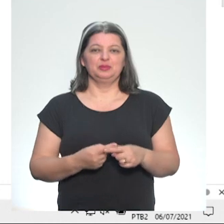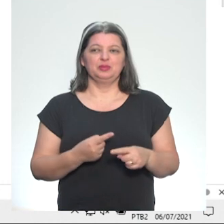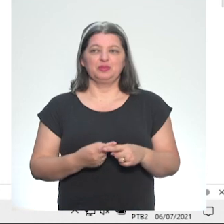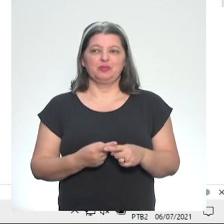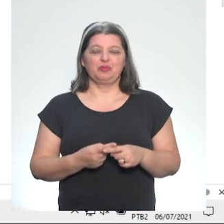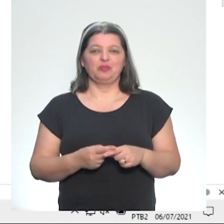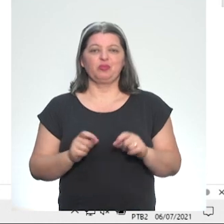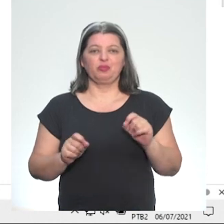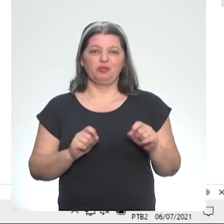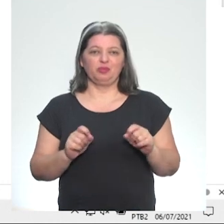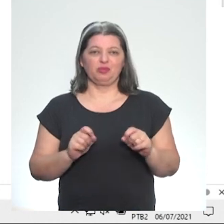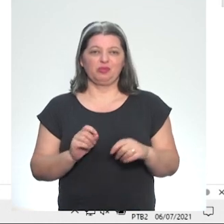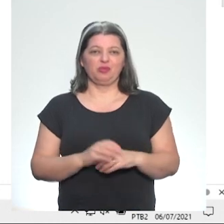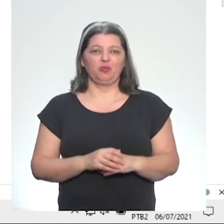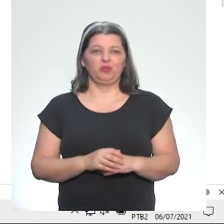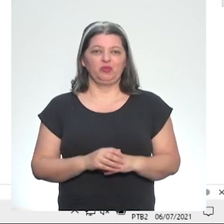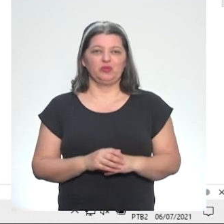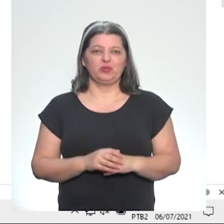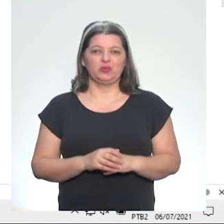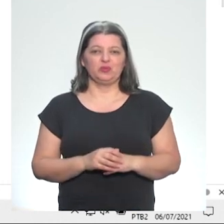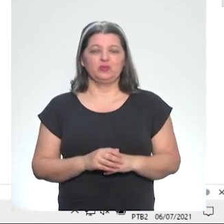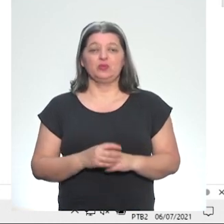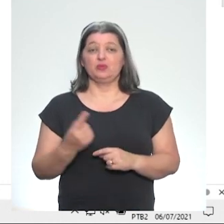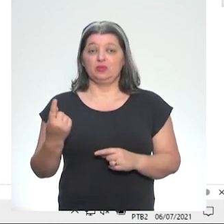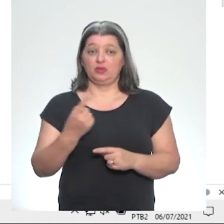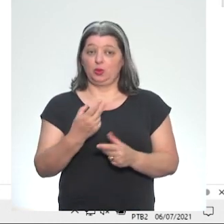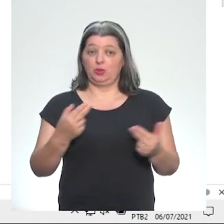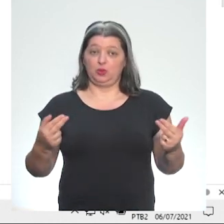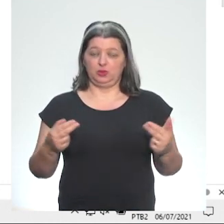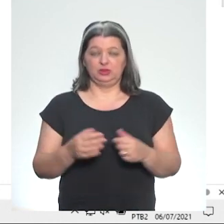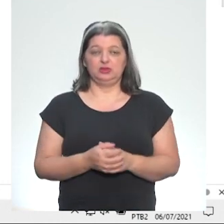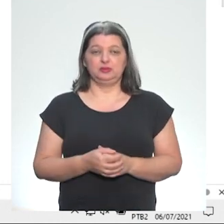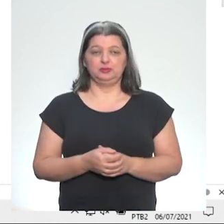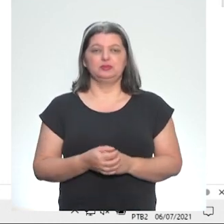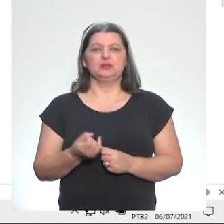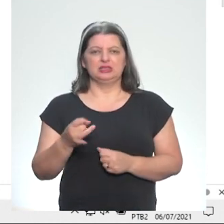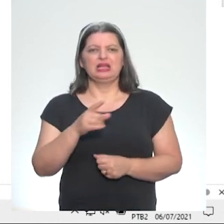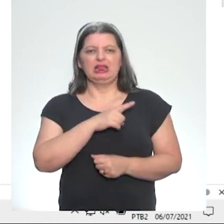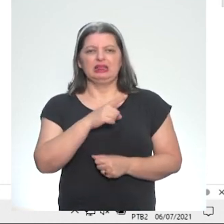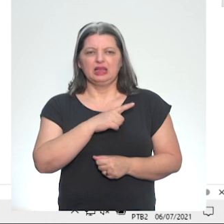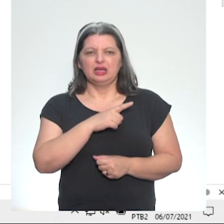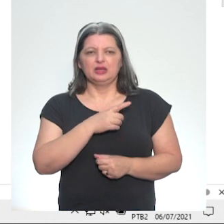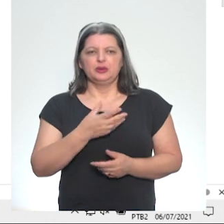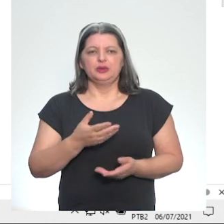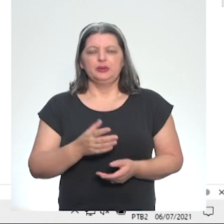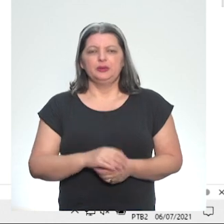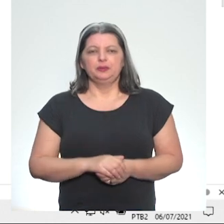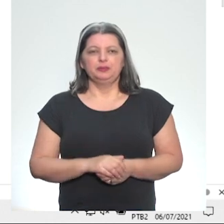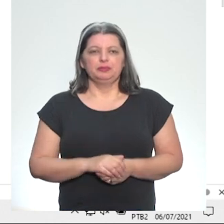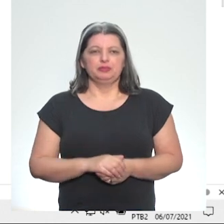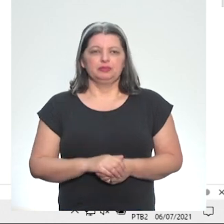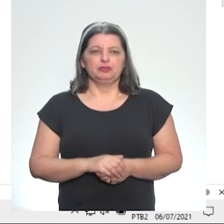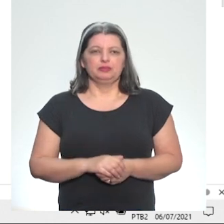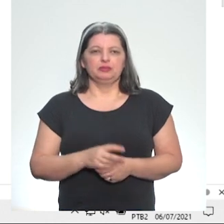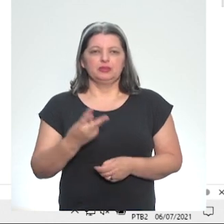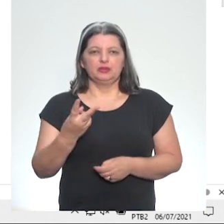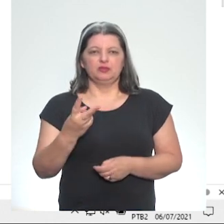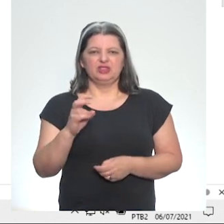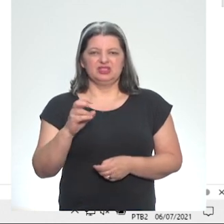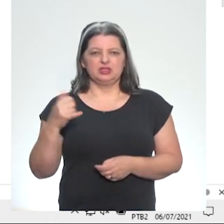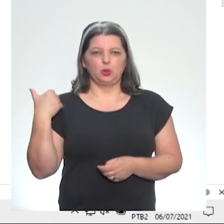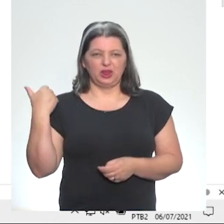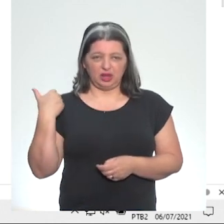Então, eu estou querendo saber de uma condição. Porque se eu tenho mais do que 25, né?